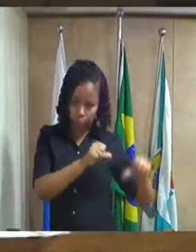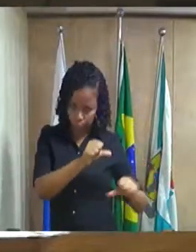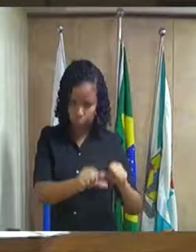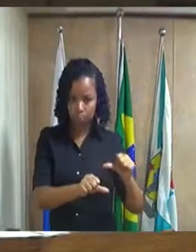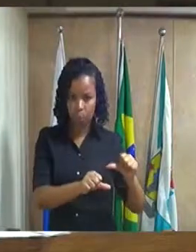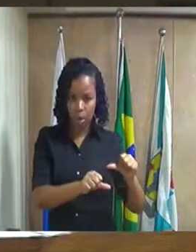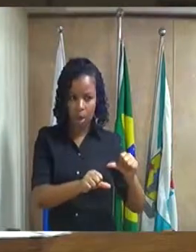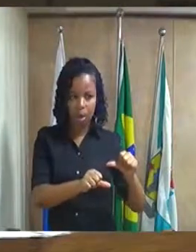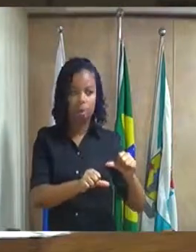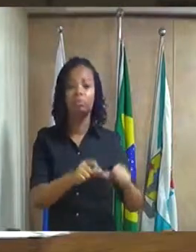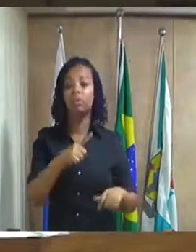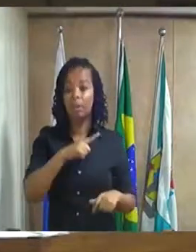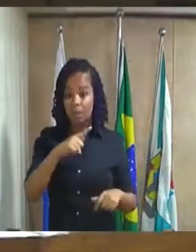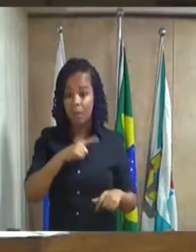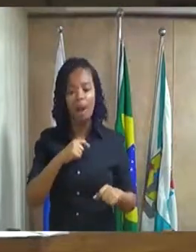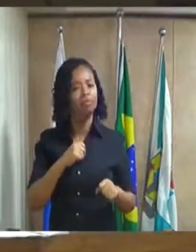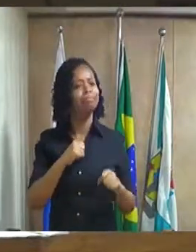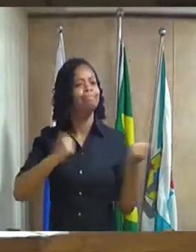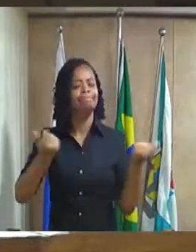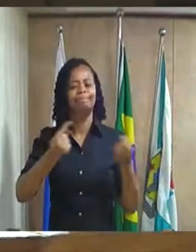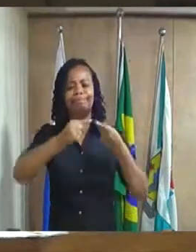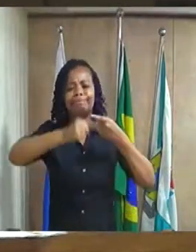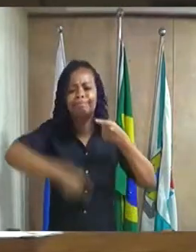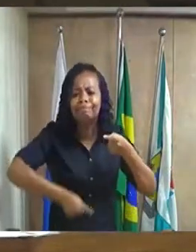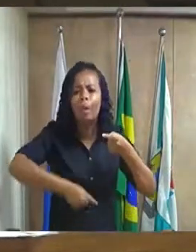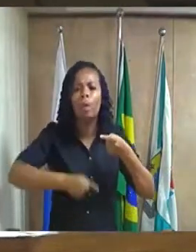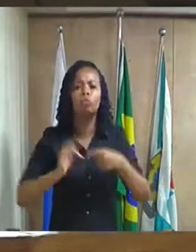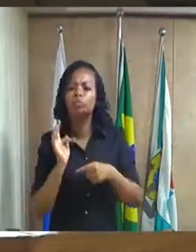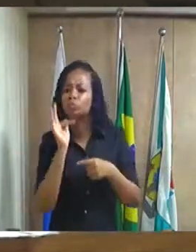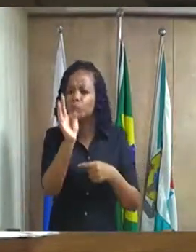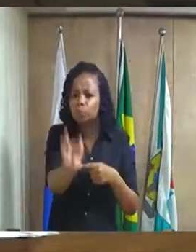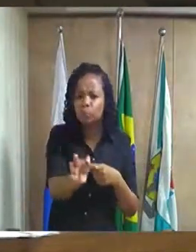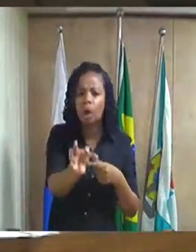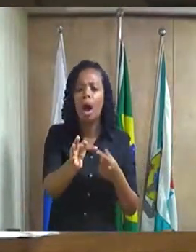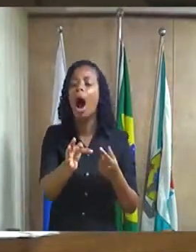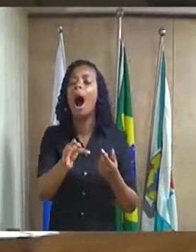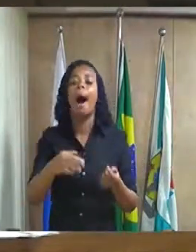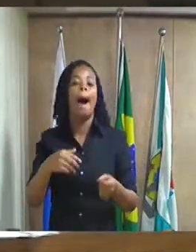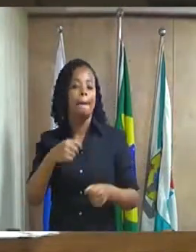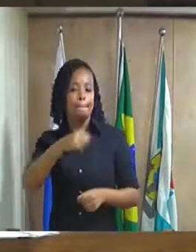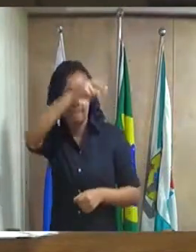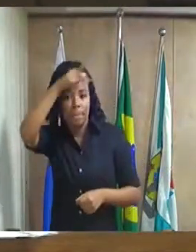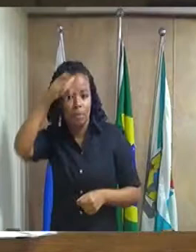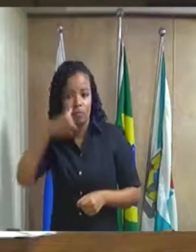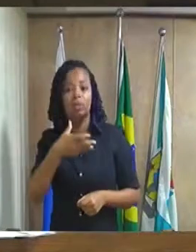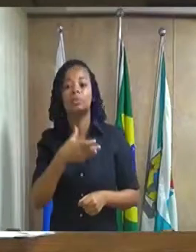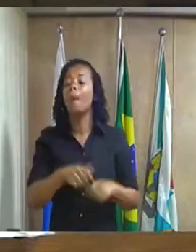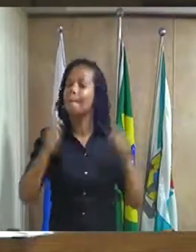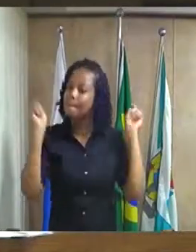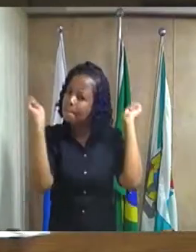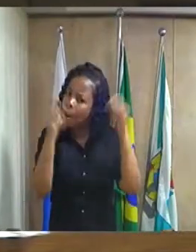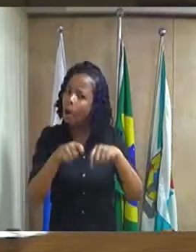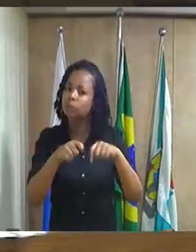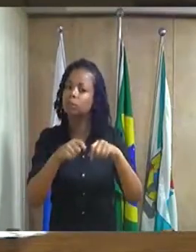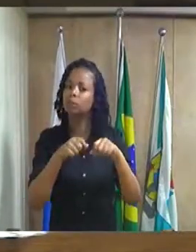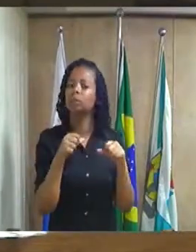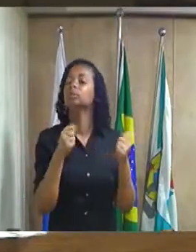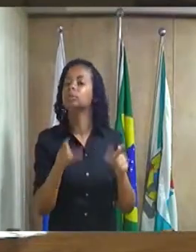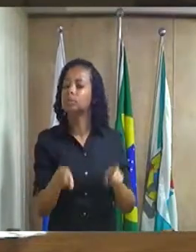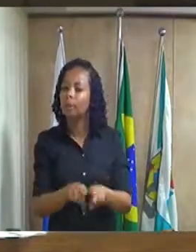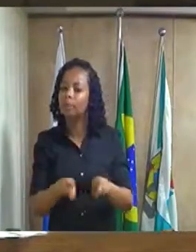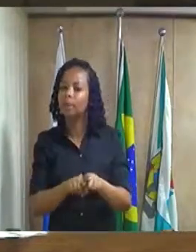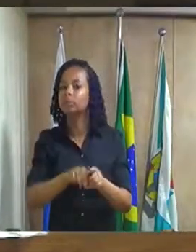e, se houver uma divergência posterior, a prefeitura pode desfazer a